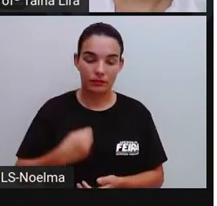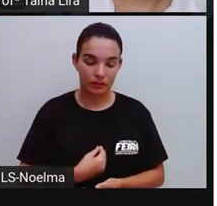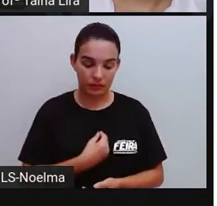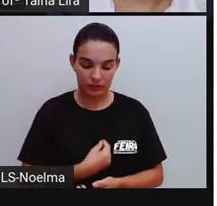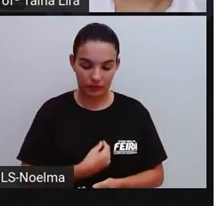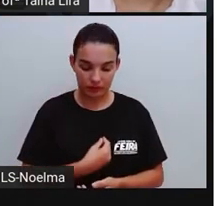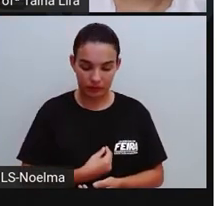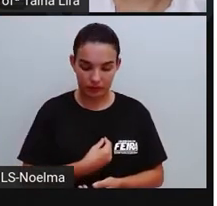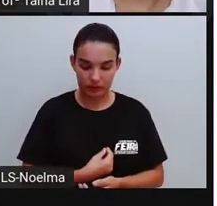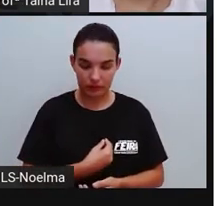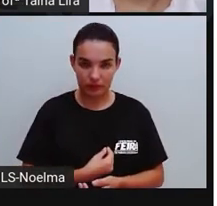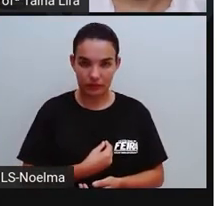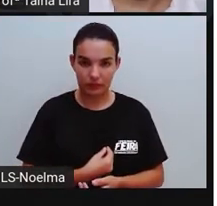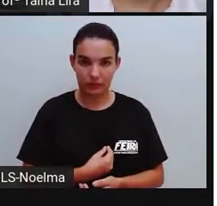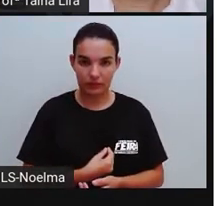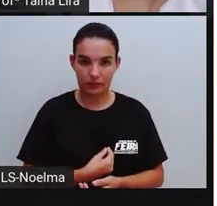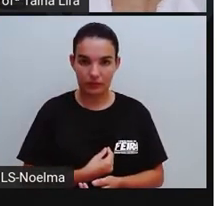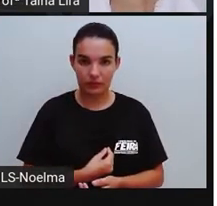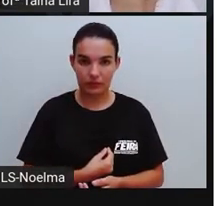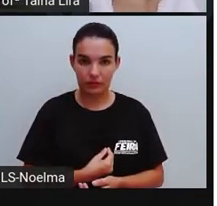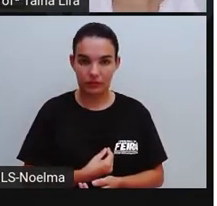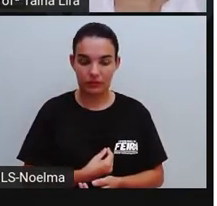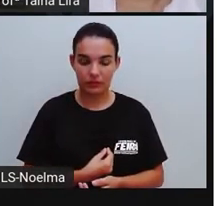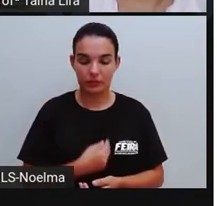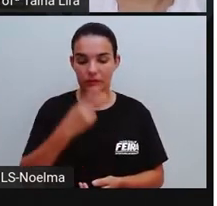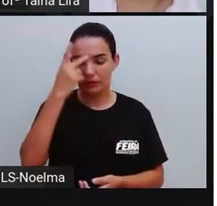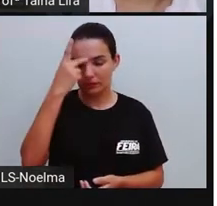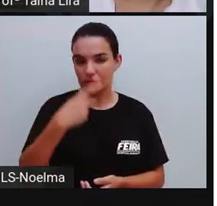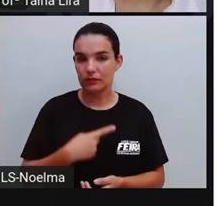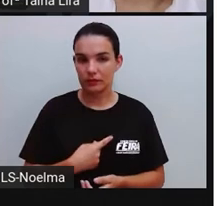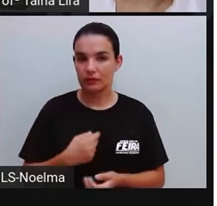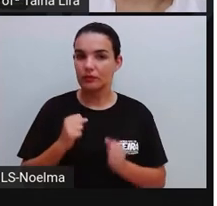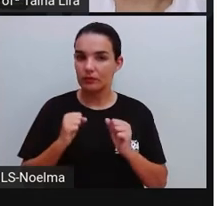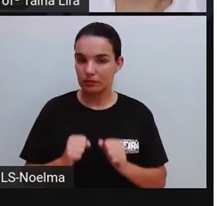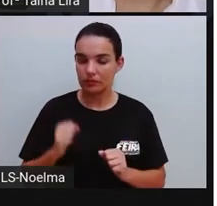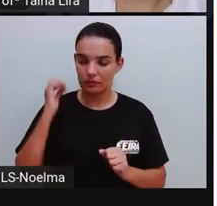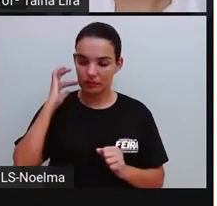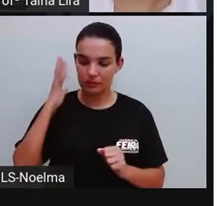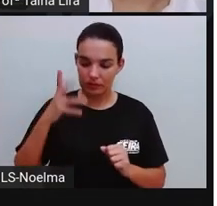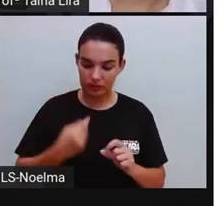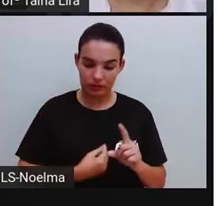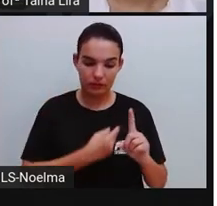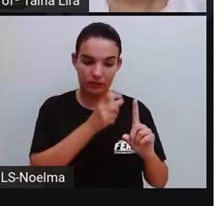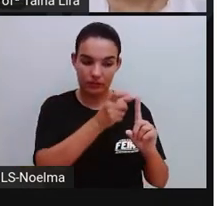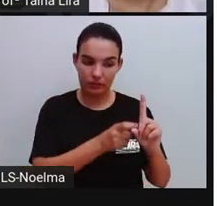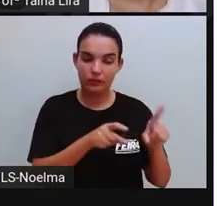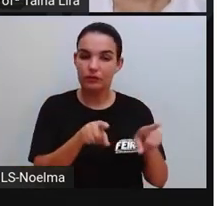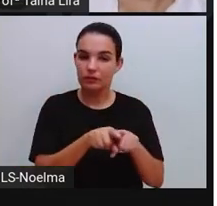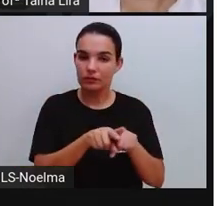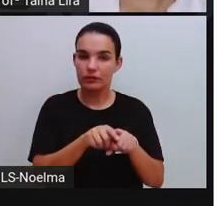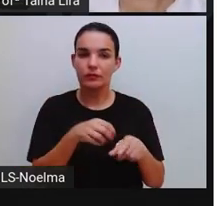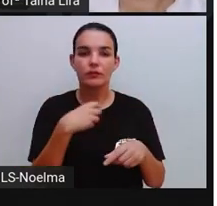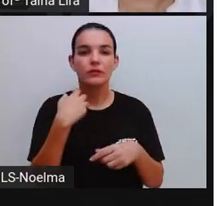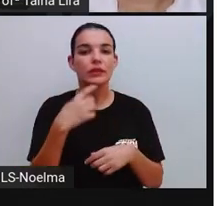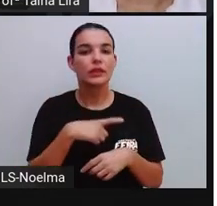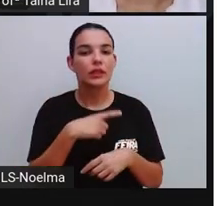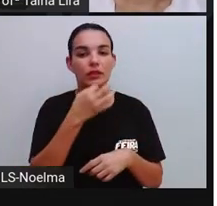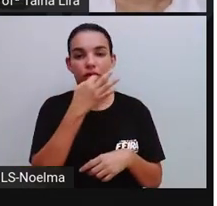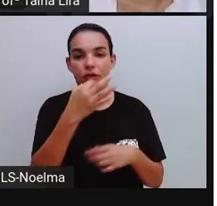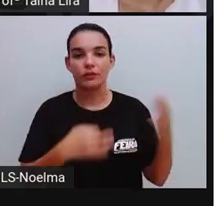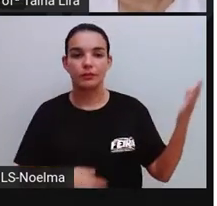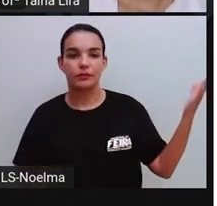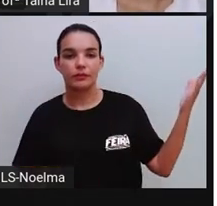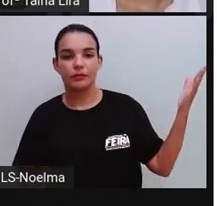autobiografia... A biografia de alguém ou a sua autobiografia. Então, quais são, Pró? Essas dicas, ó.